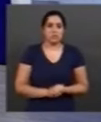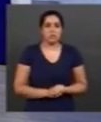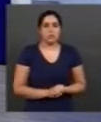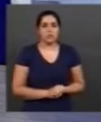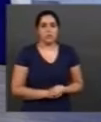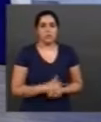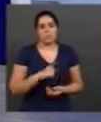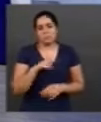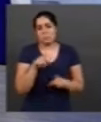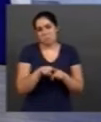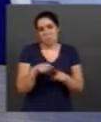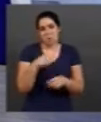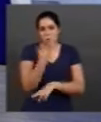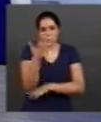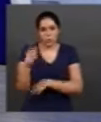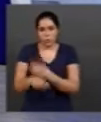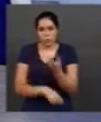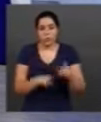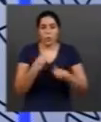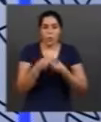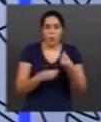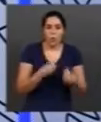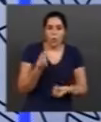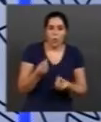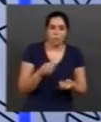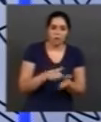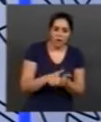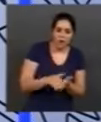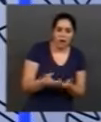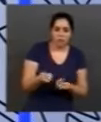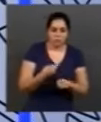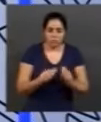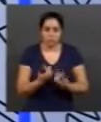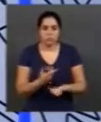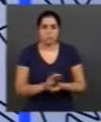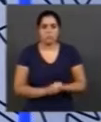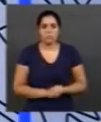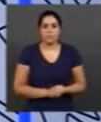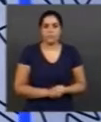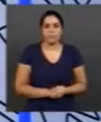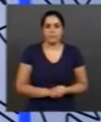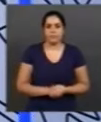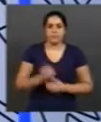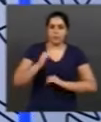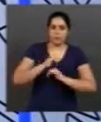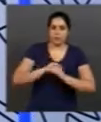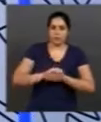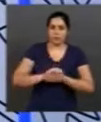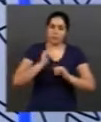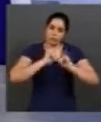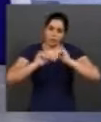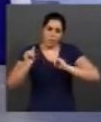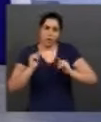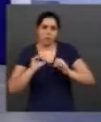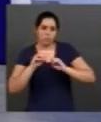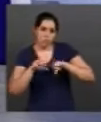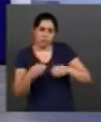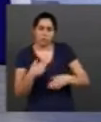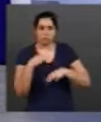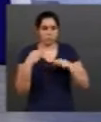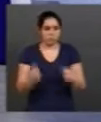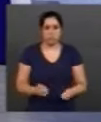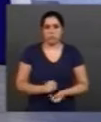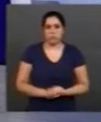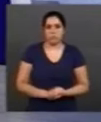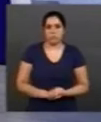ambiental, e dos hábitos de consumo, né? Do acesso à informação, do processo de educação, né? O homem do